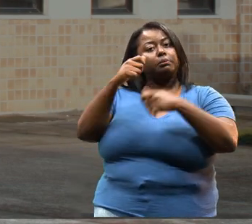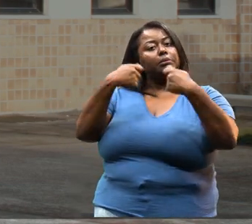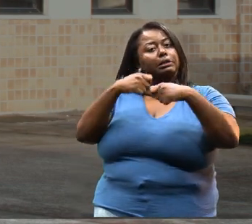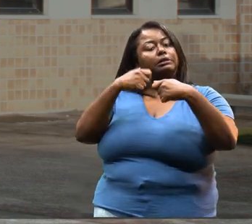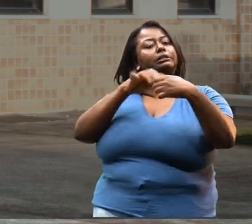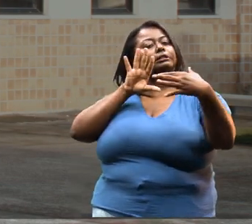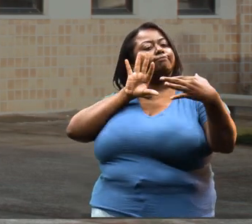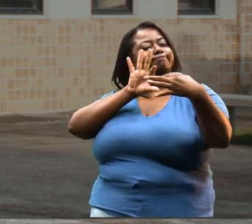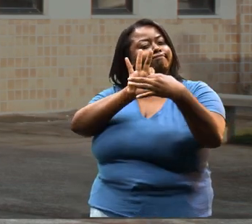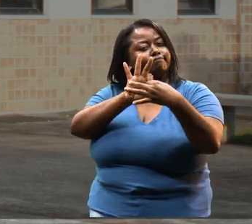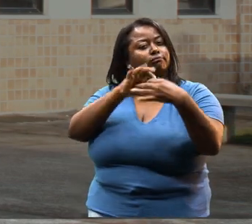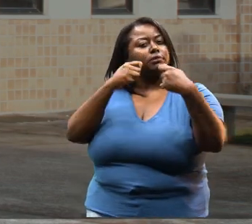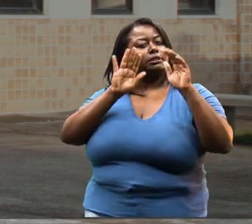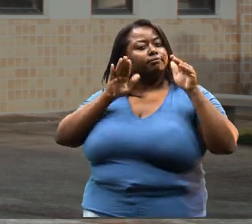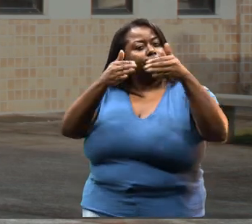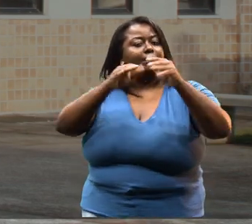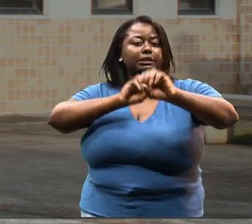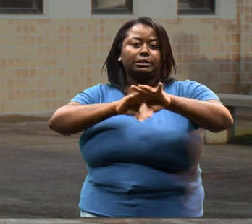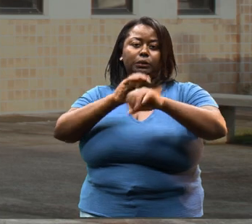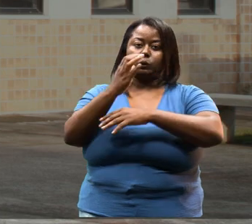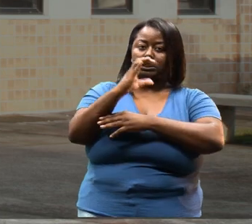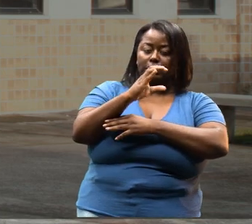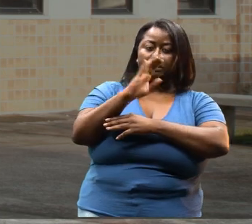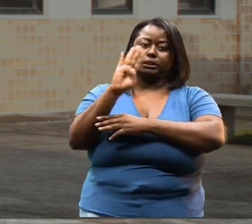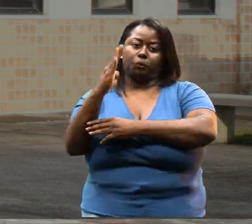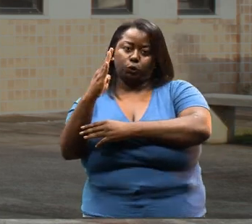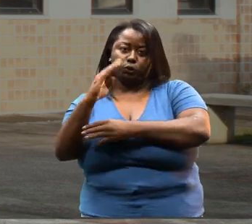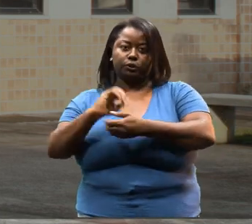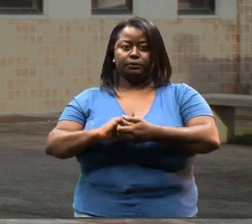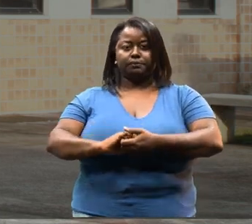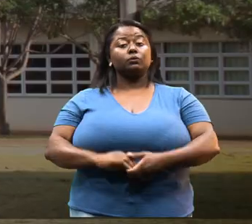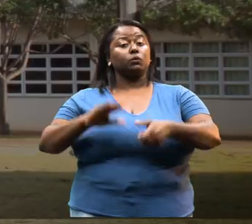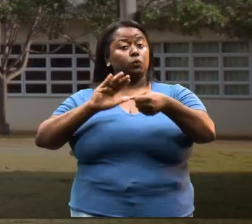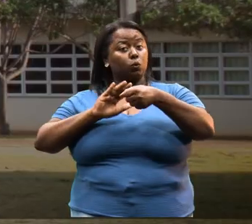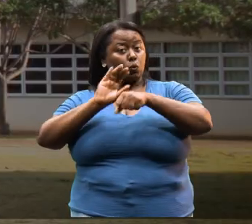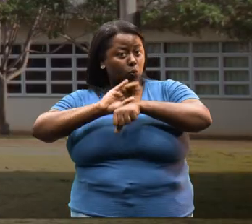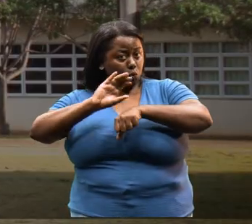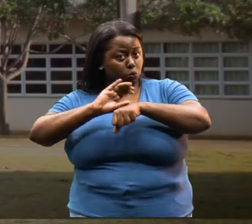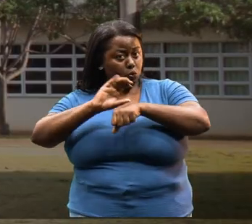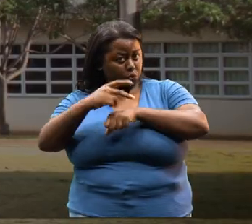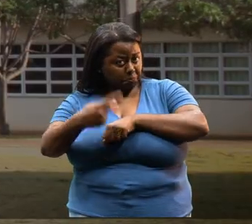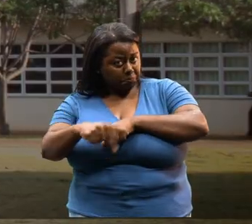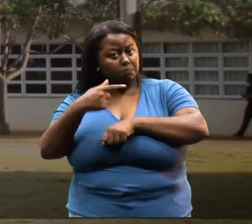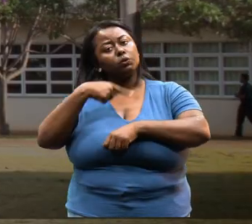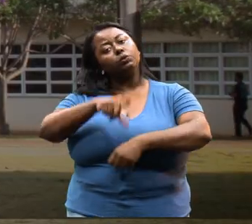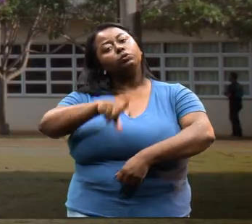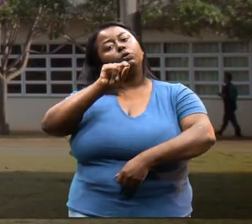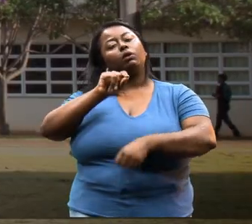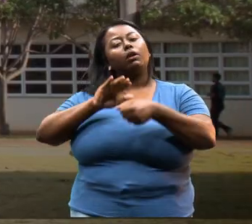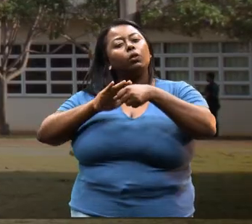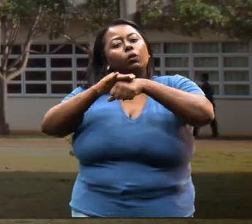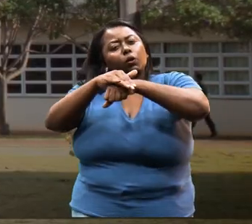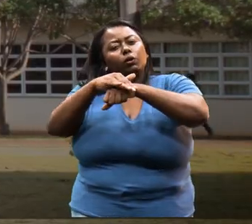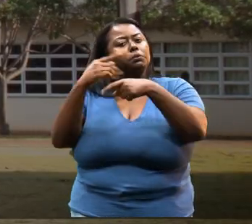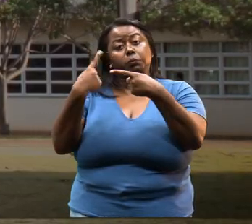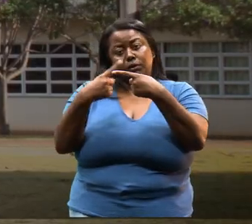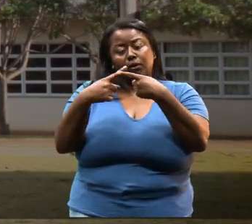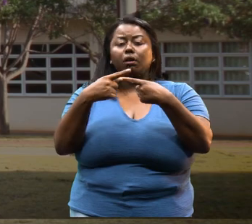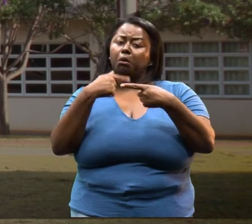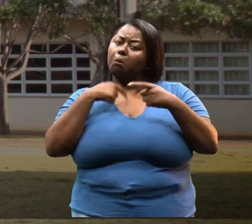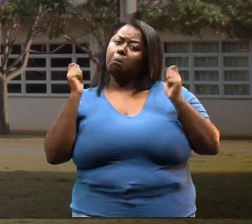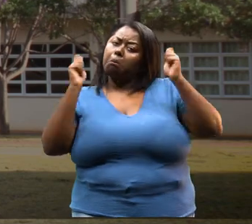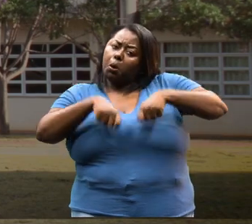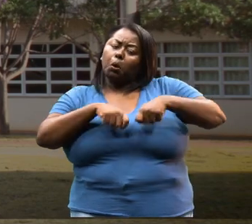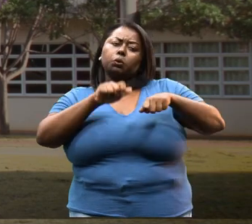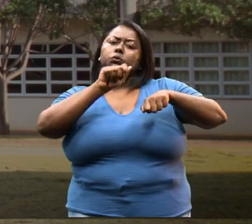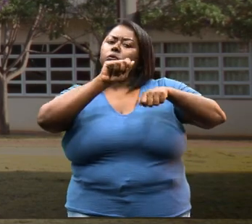trabalho tem que ter a ênfase em ensino de ciências e biologia. O curso daqui eu escolhi o noturno porque, primeiro, ele permite que você